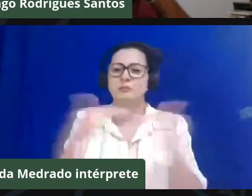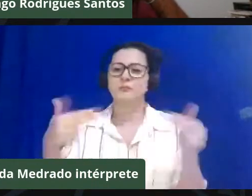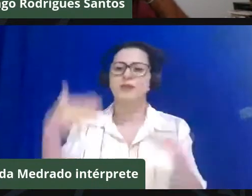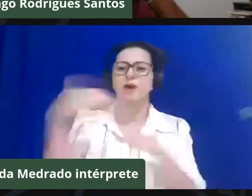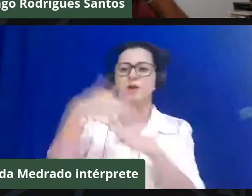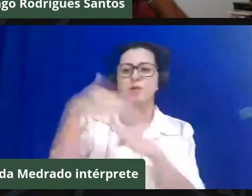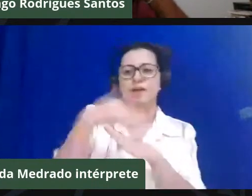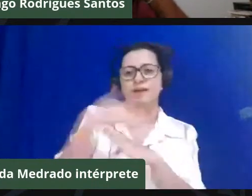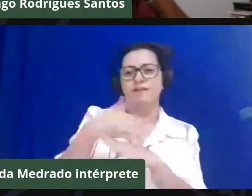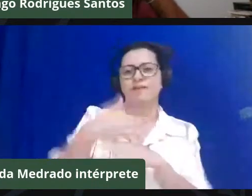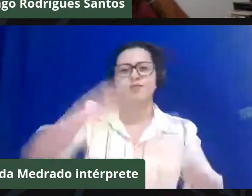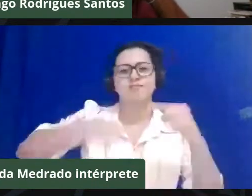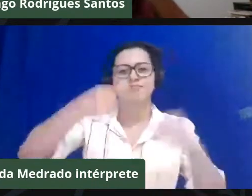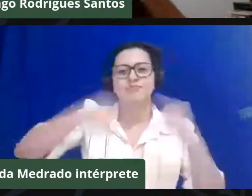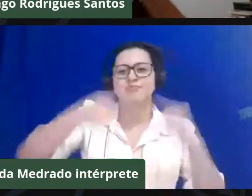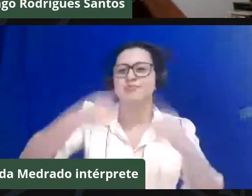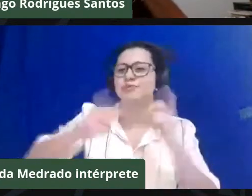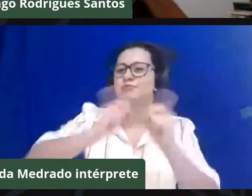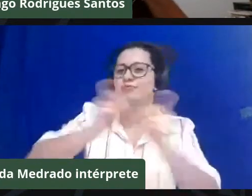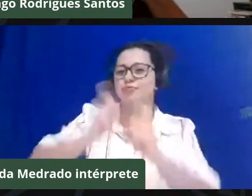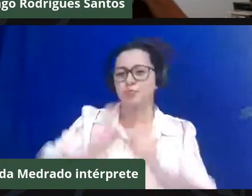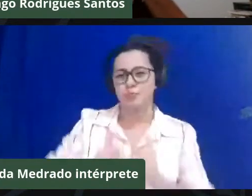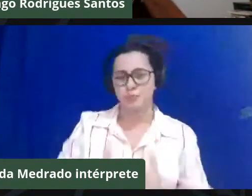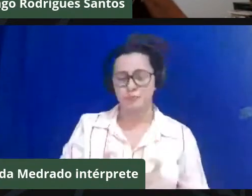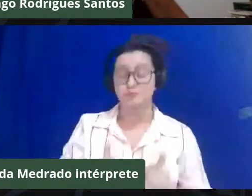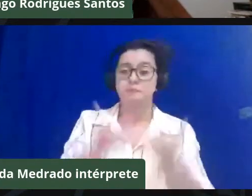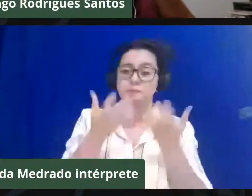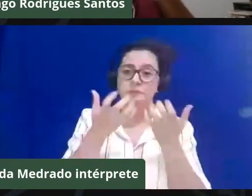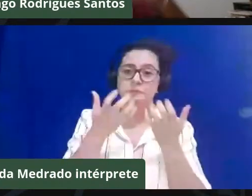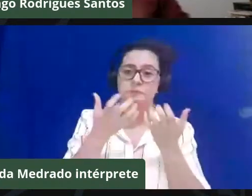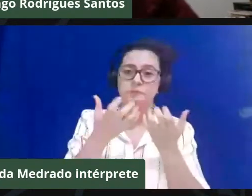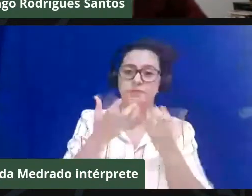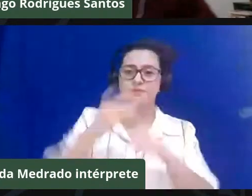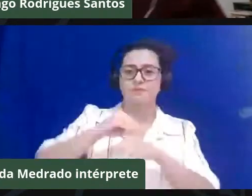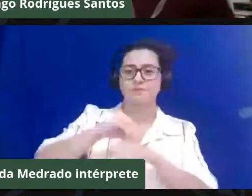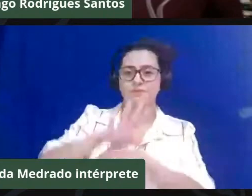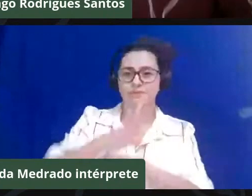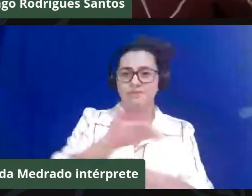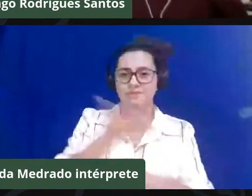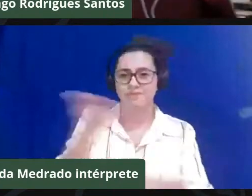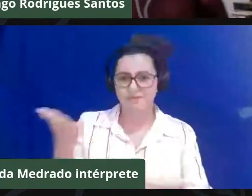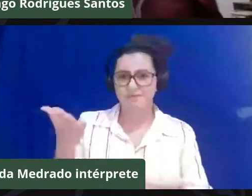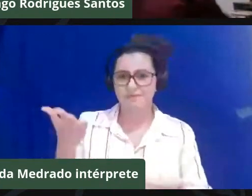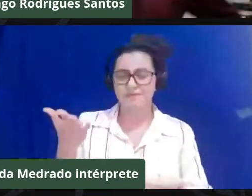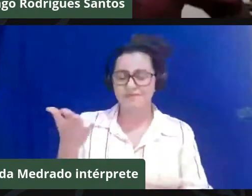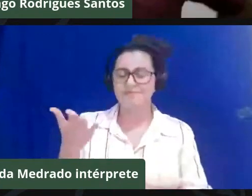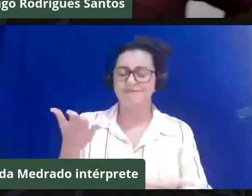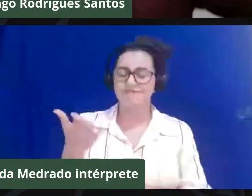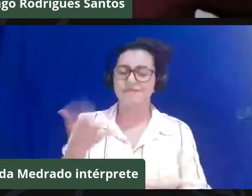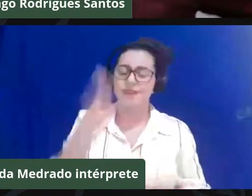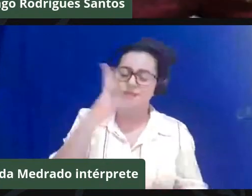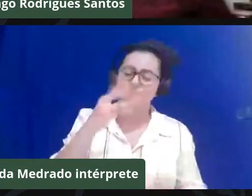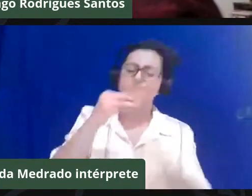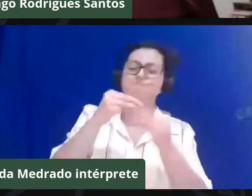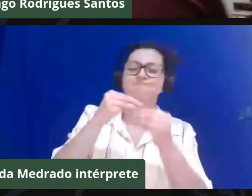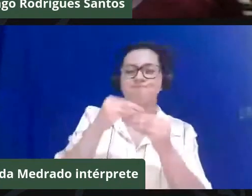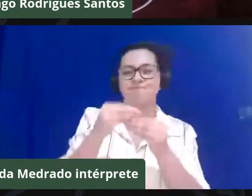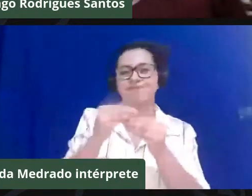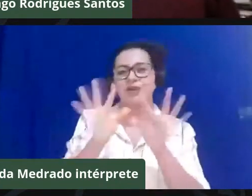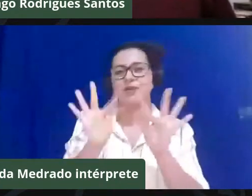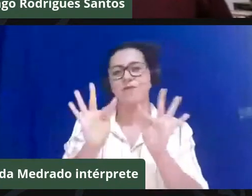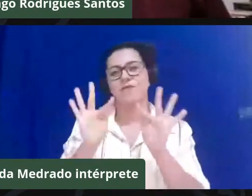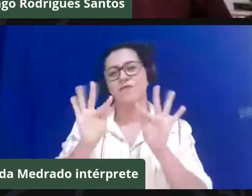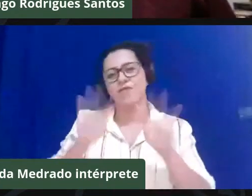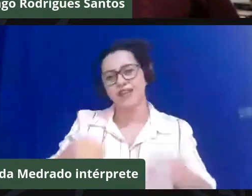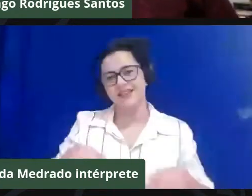acompanharam os debates, que estão acompanhando os debates, queria passar para vocês para fazerem suas considerações